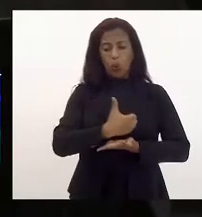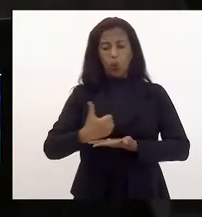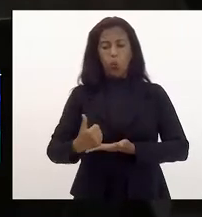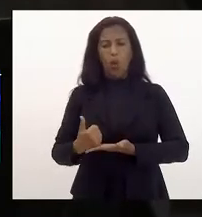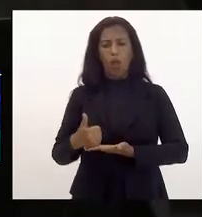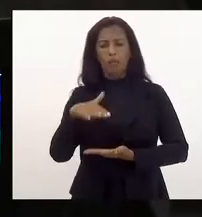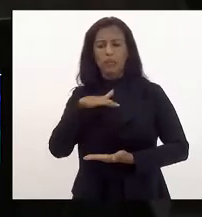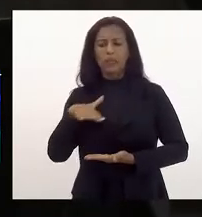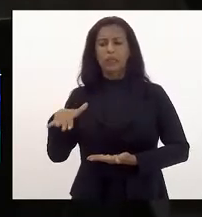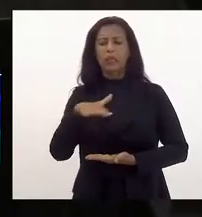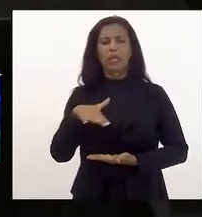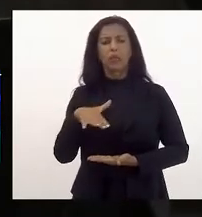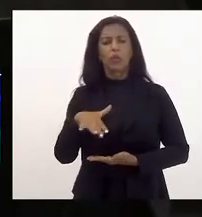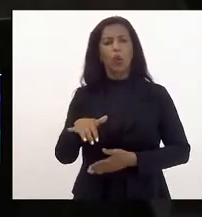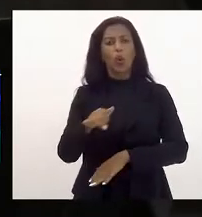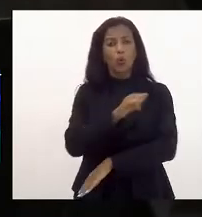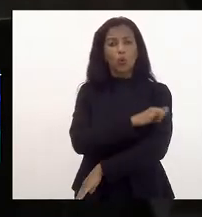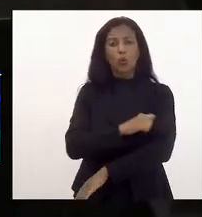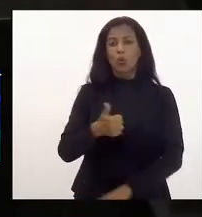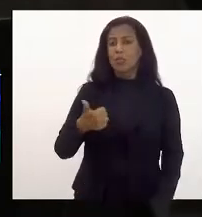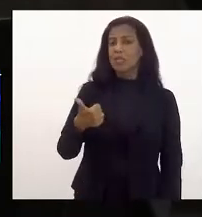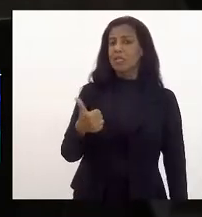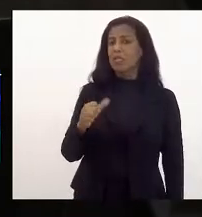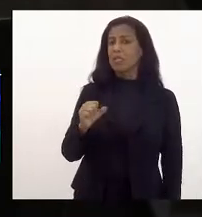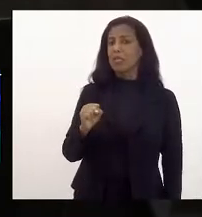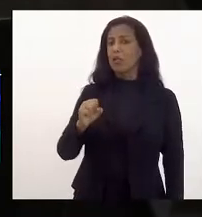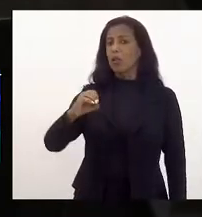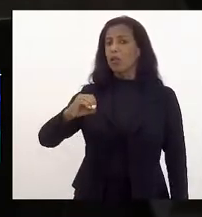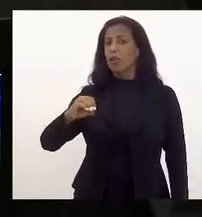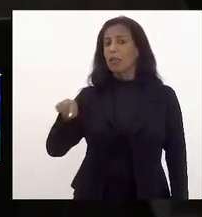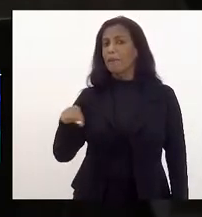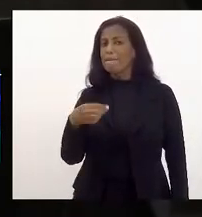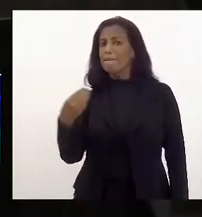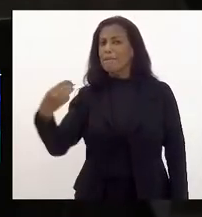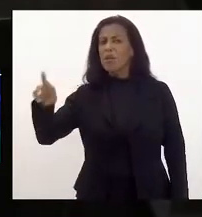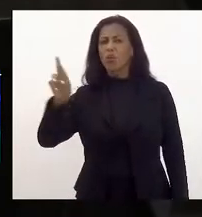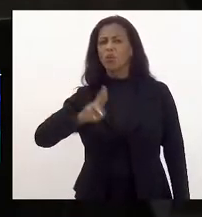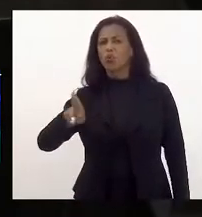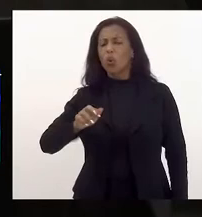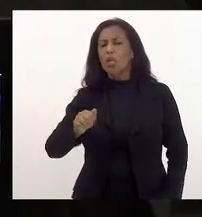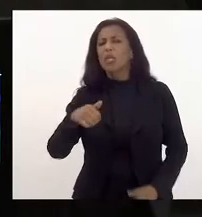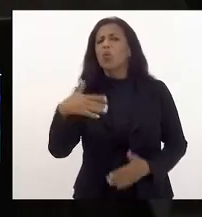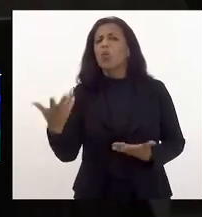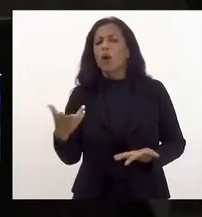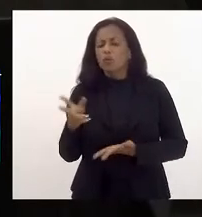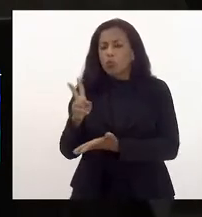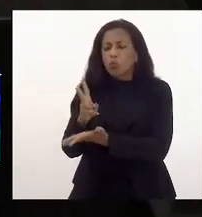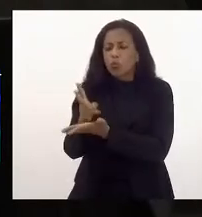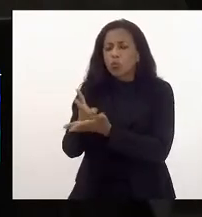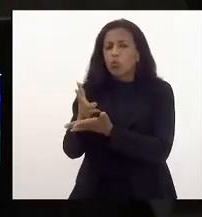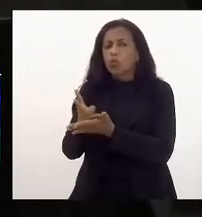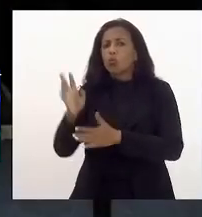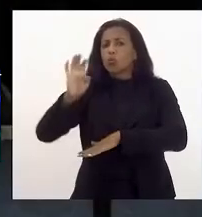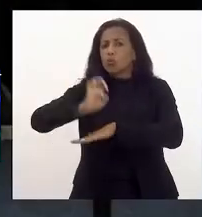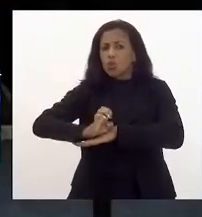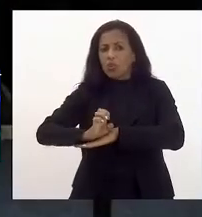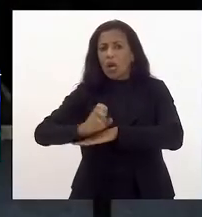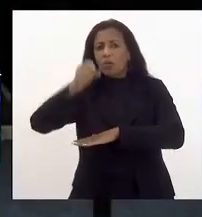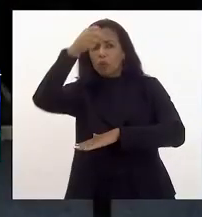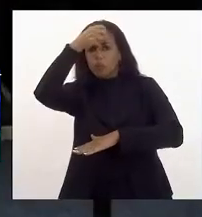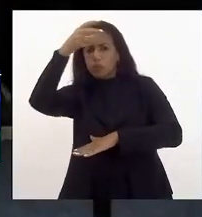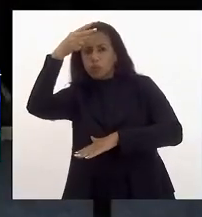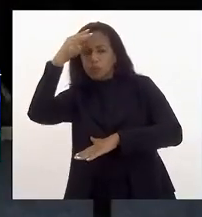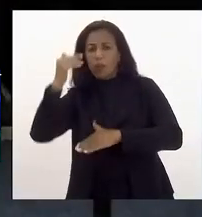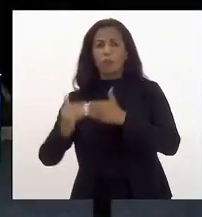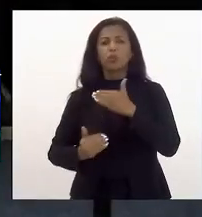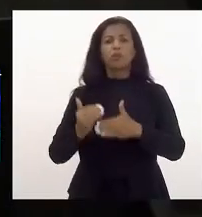Janeiro 180 bilhões de reais Márcio e quantos bilhões de reais permaneceram no estado e nos seus municípios para a agenda